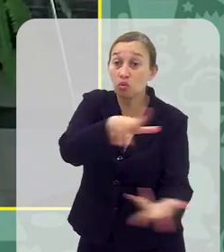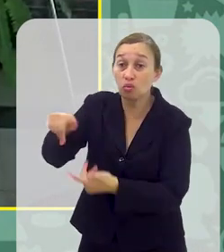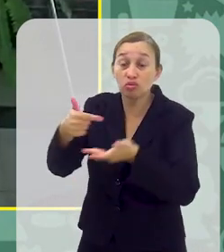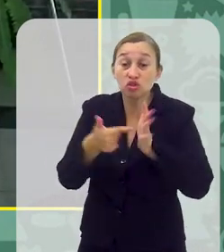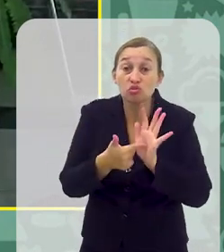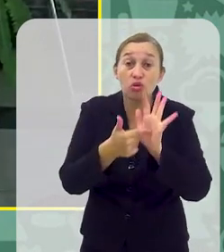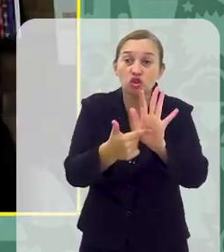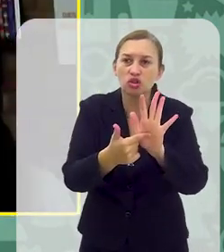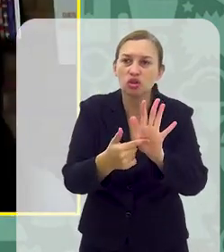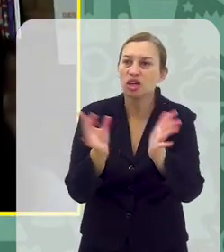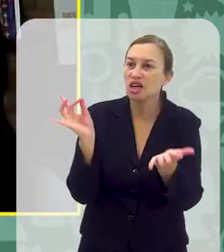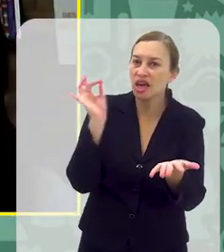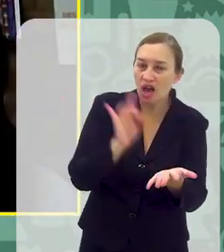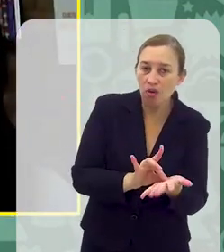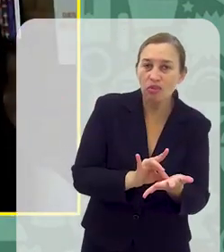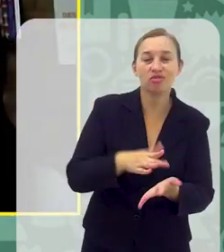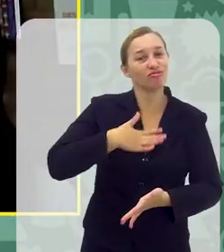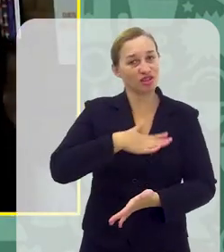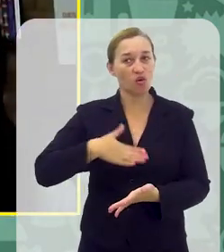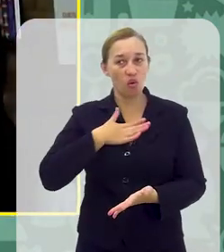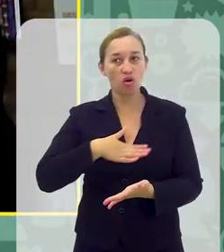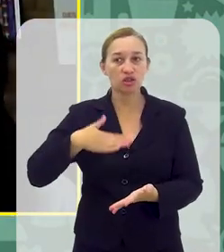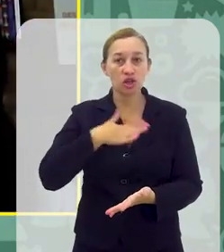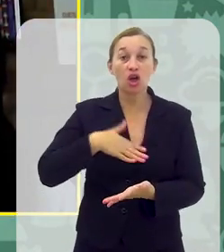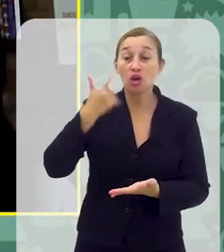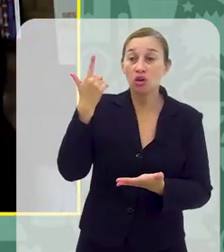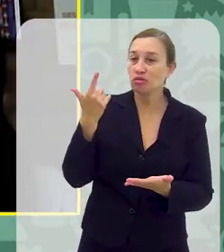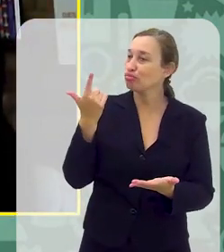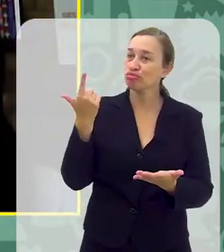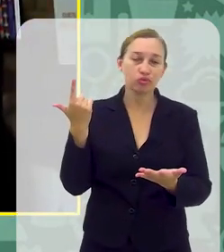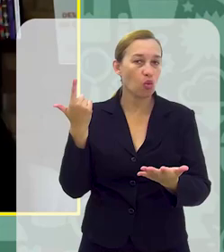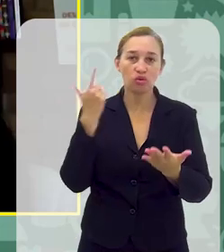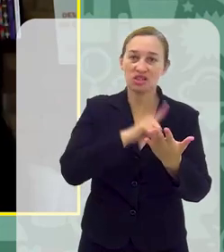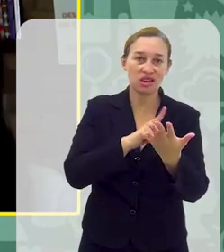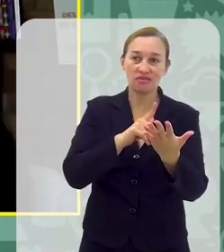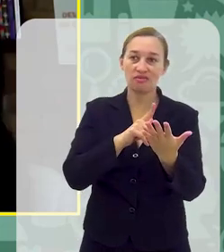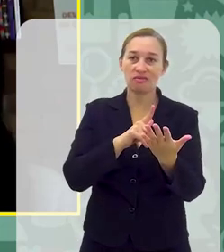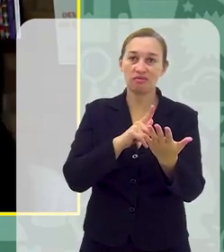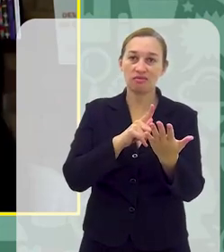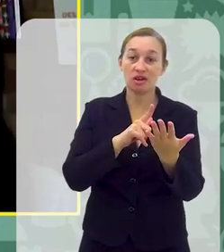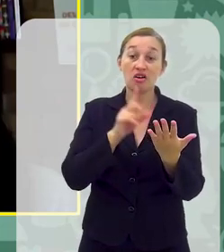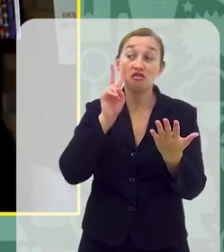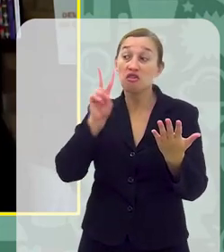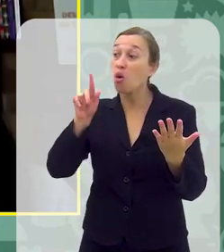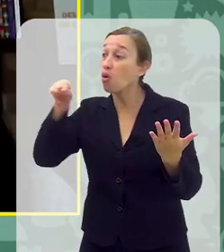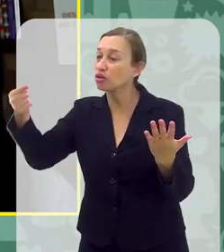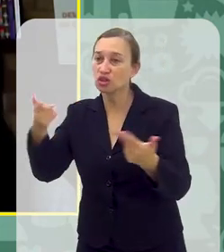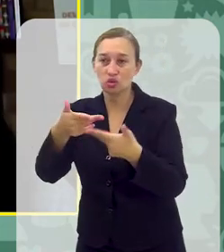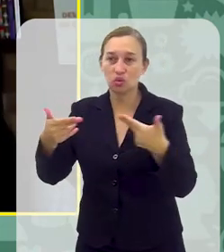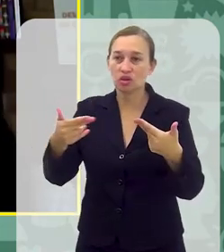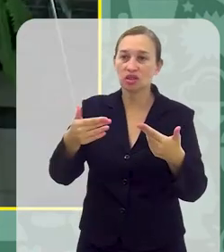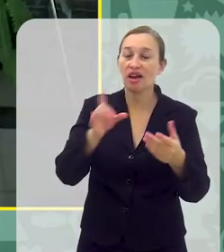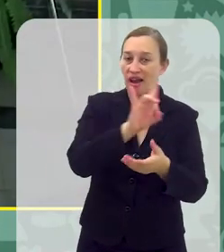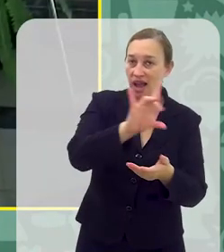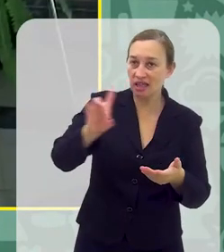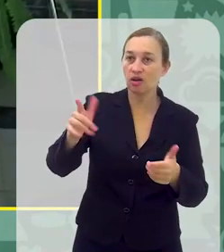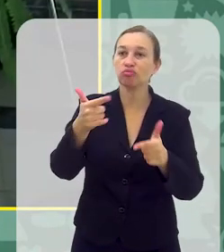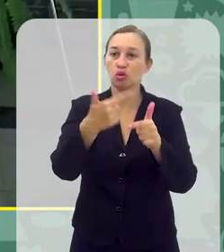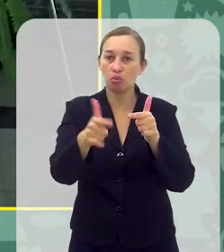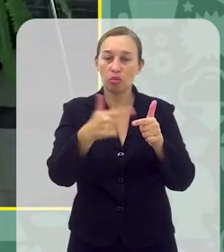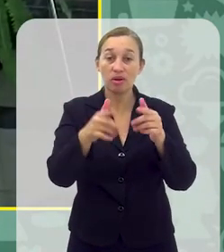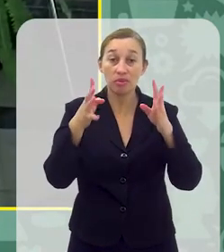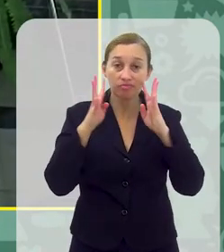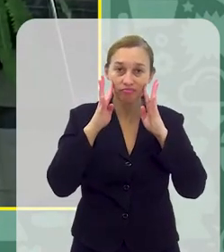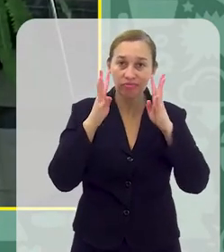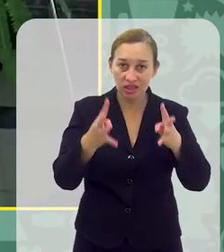coisas que ele tem Só te apresentando Aquilo que você realmente gosta E você consegue mais ficar Sem ver aquilo Então cada uma Tem seus problemas E eu acho que